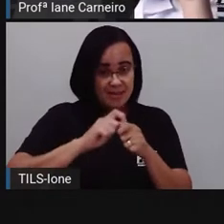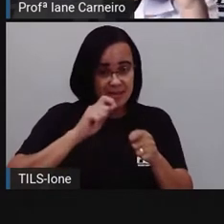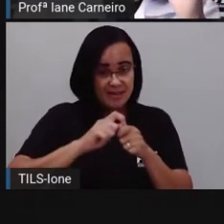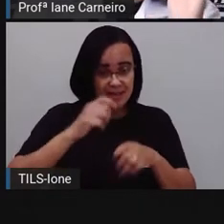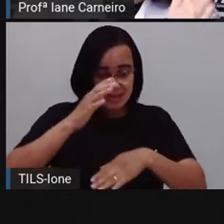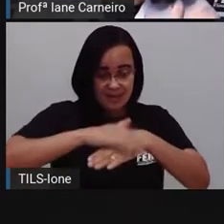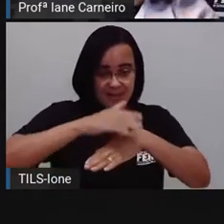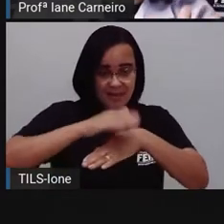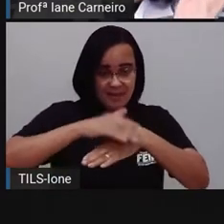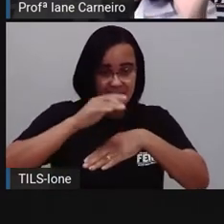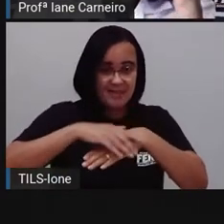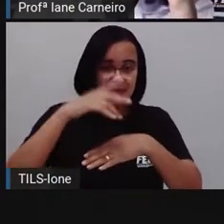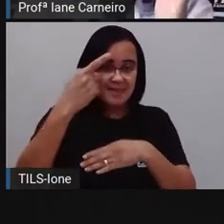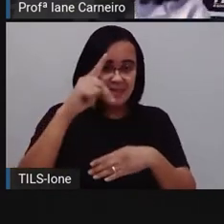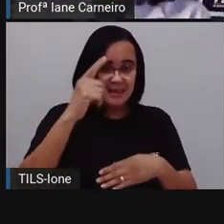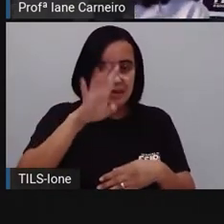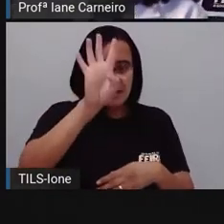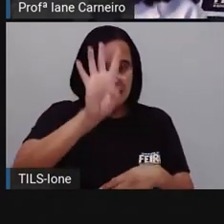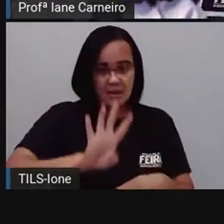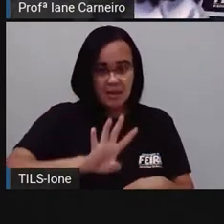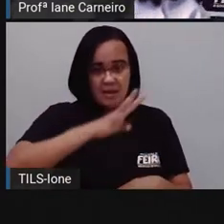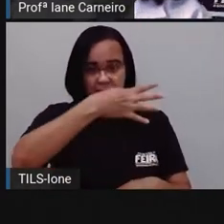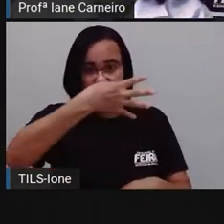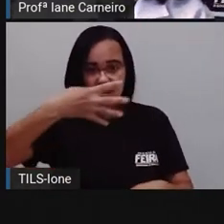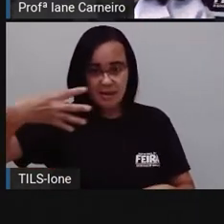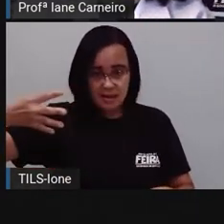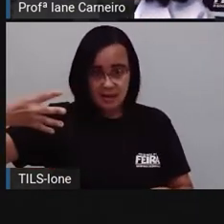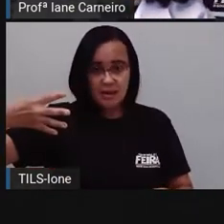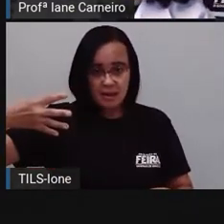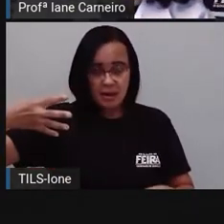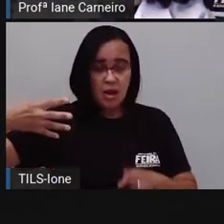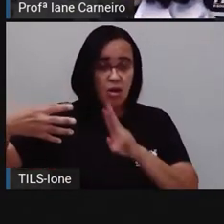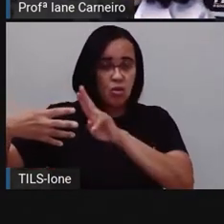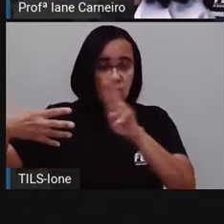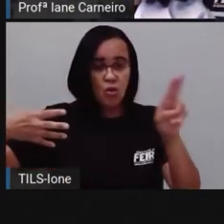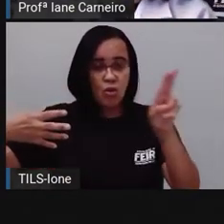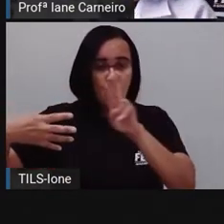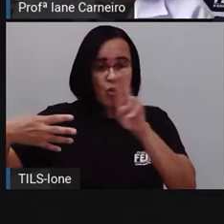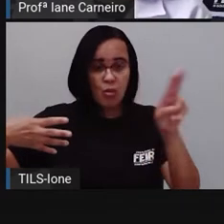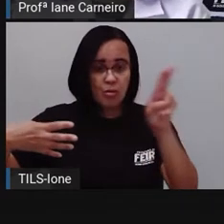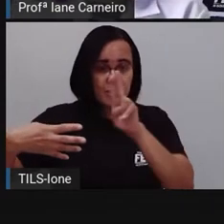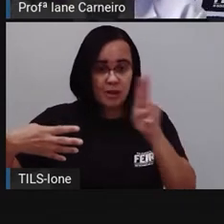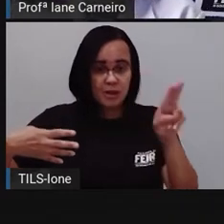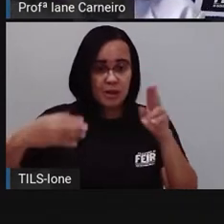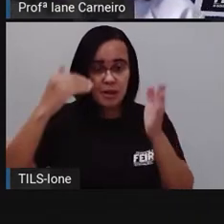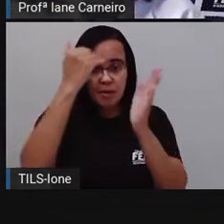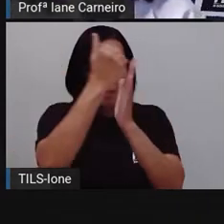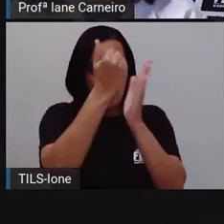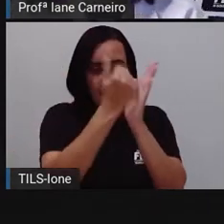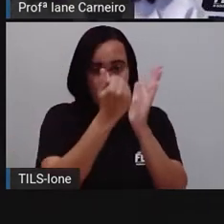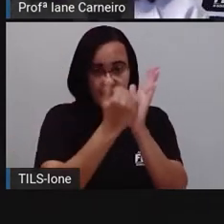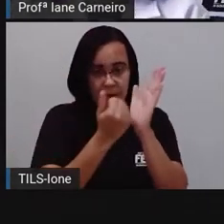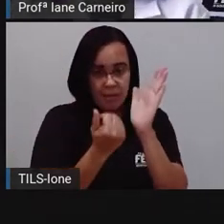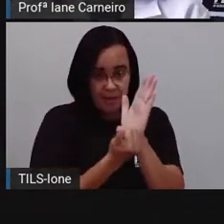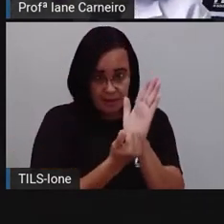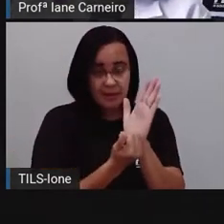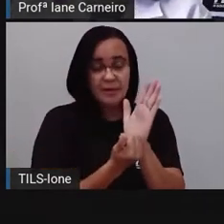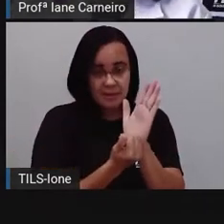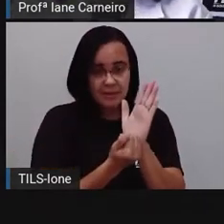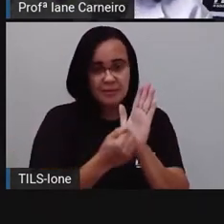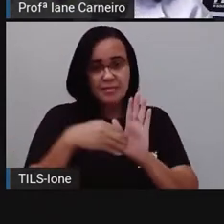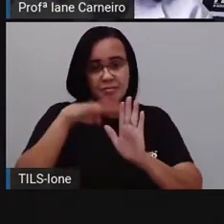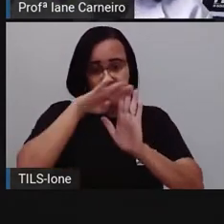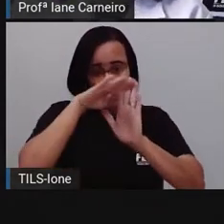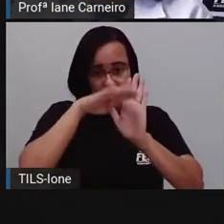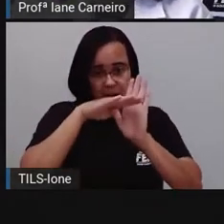Então, em um lado da tabela, em uma coluna da tabela, vocês vão colocar os nomes dos participantes, tá bom? Então, aqui,